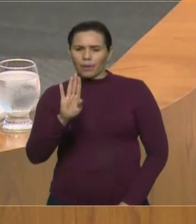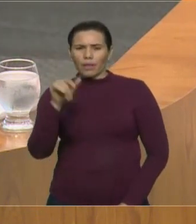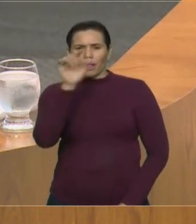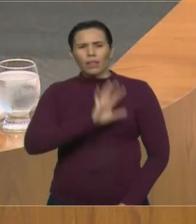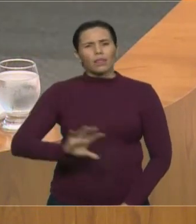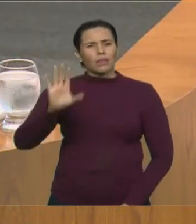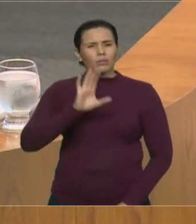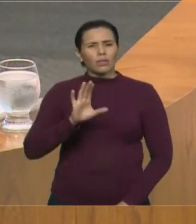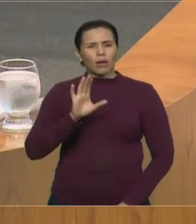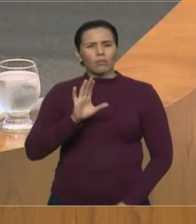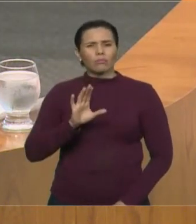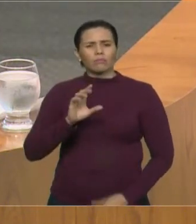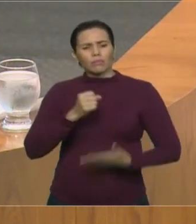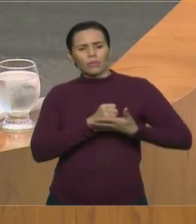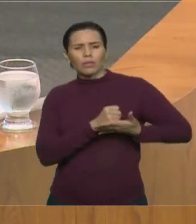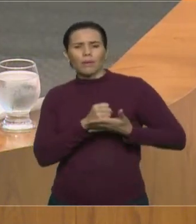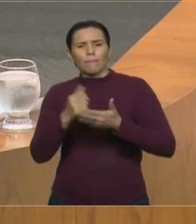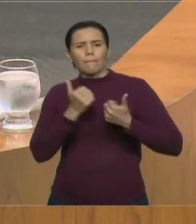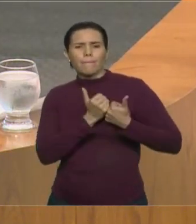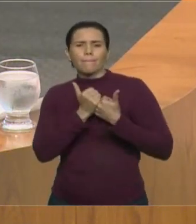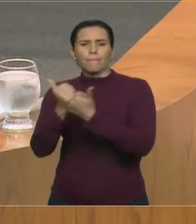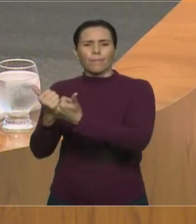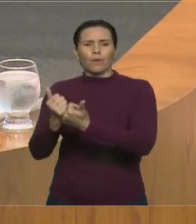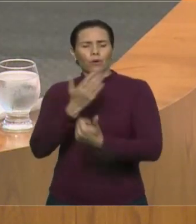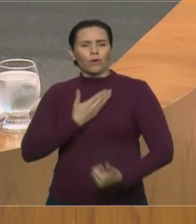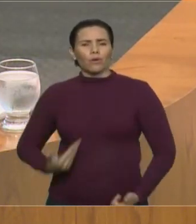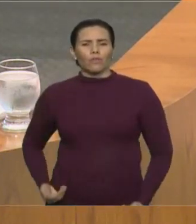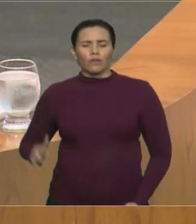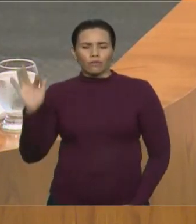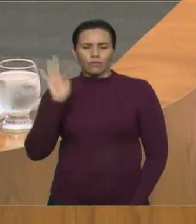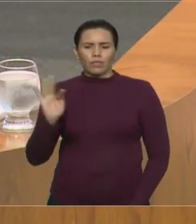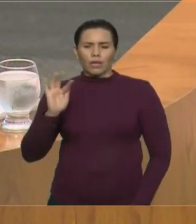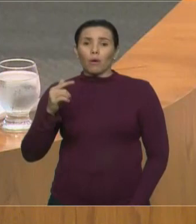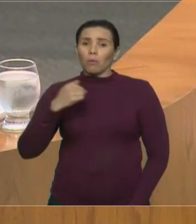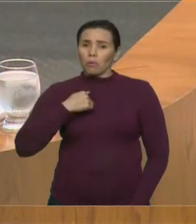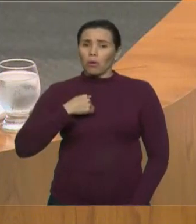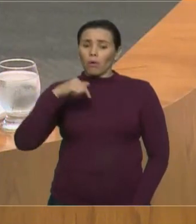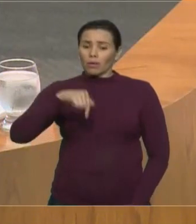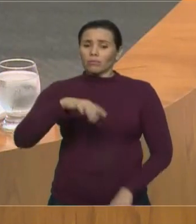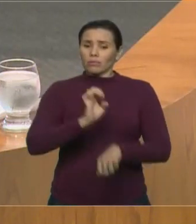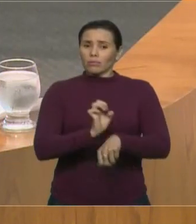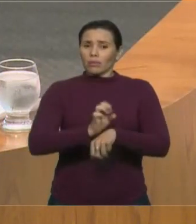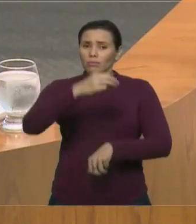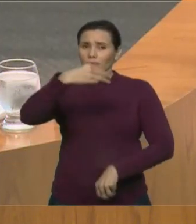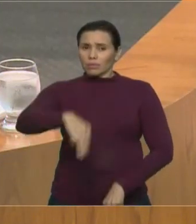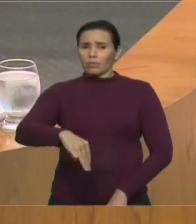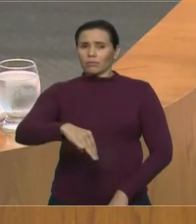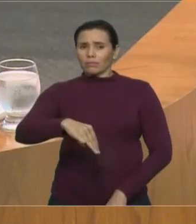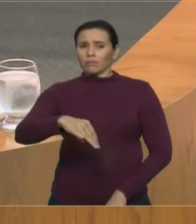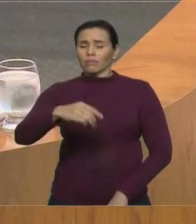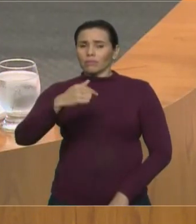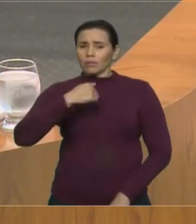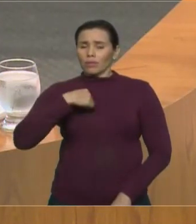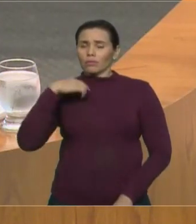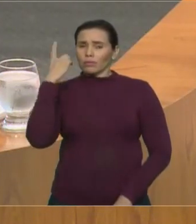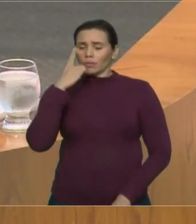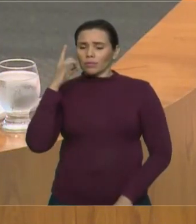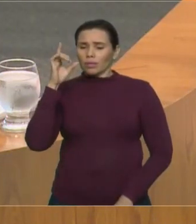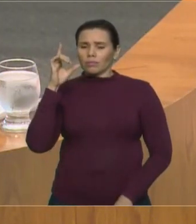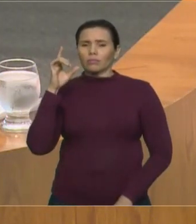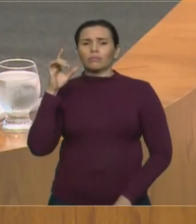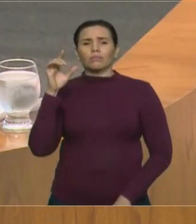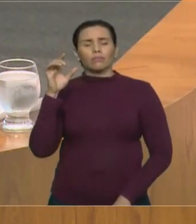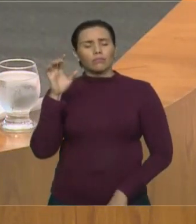federal. E eu estou aqui no Estado do Maranhão, nesse parlamento, e creio que muitos amigos aqui, colega